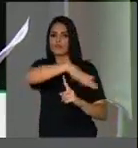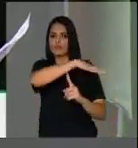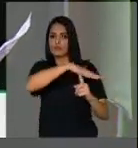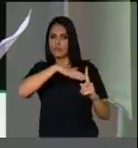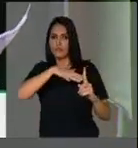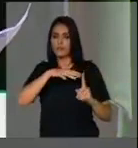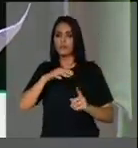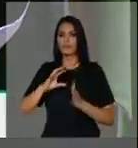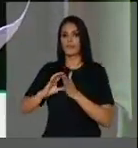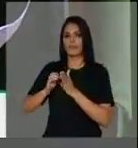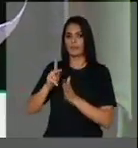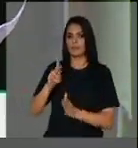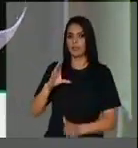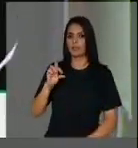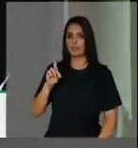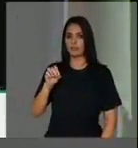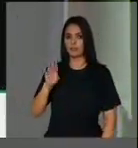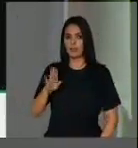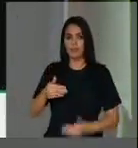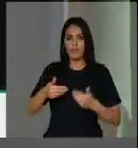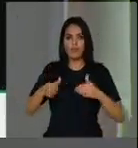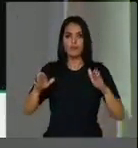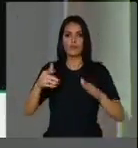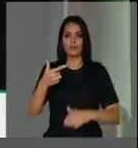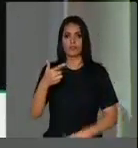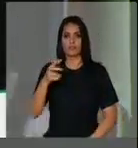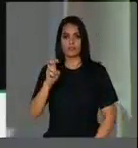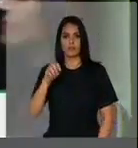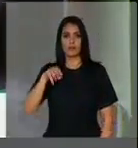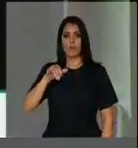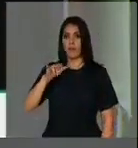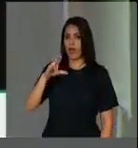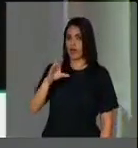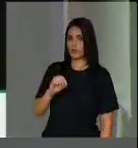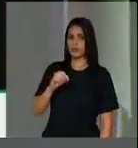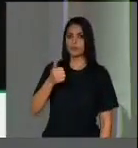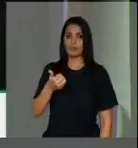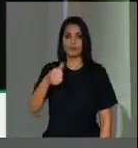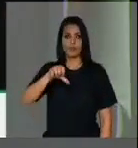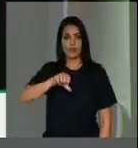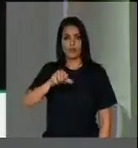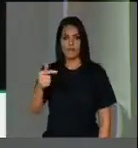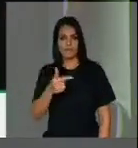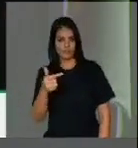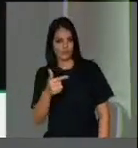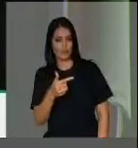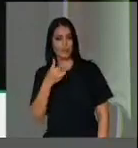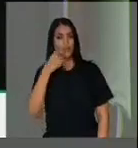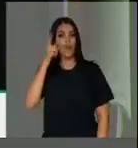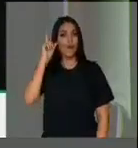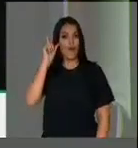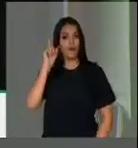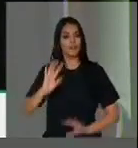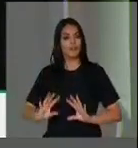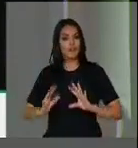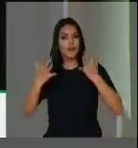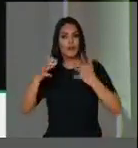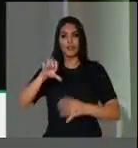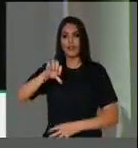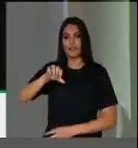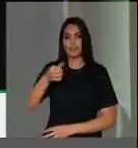O PCdoB, fundado em 25 de março de 1922, comemorou ontem 96 anos.